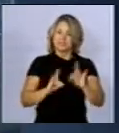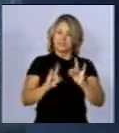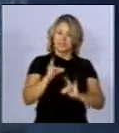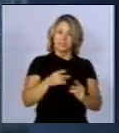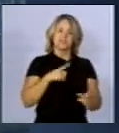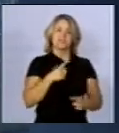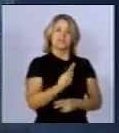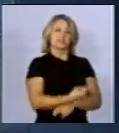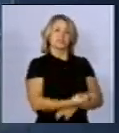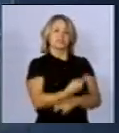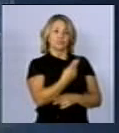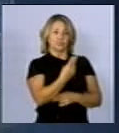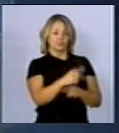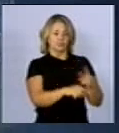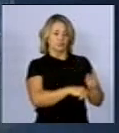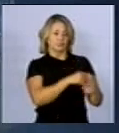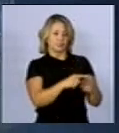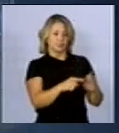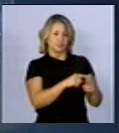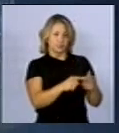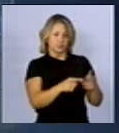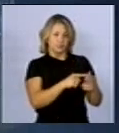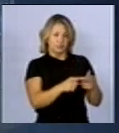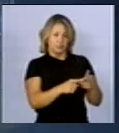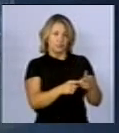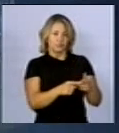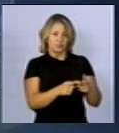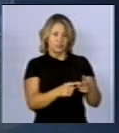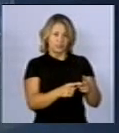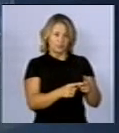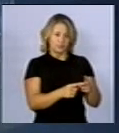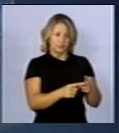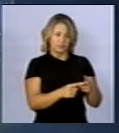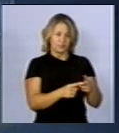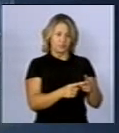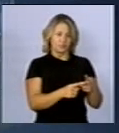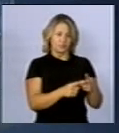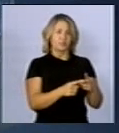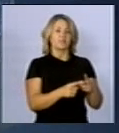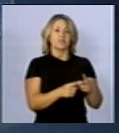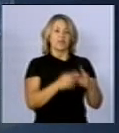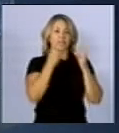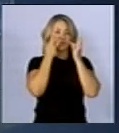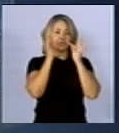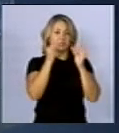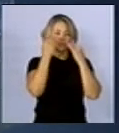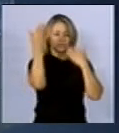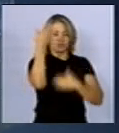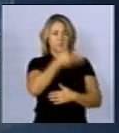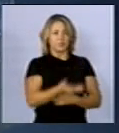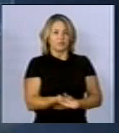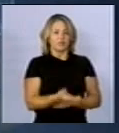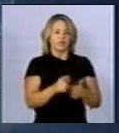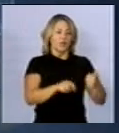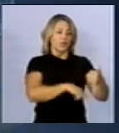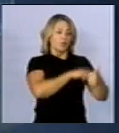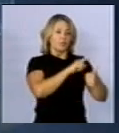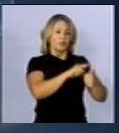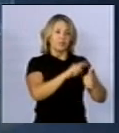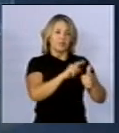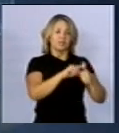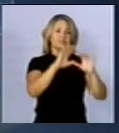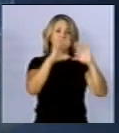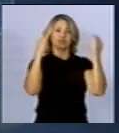testemunhas de comprovação. O primeiro foi dessa conferência